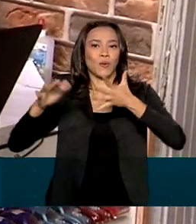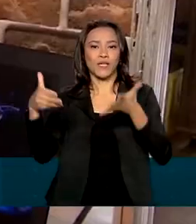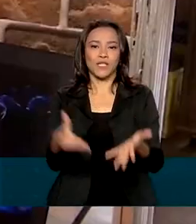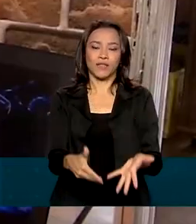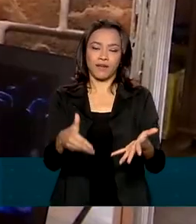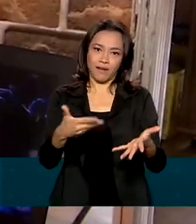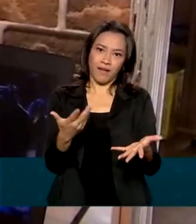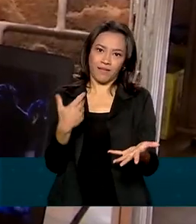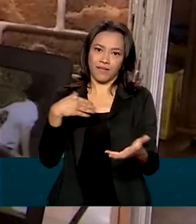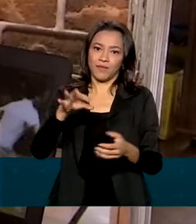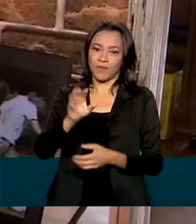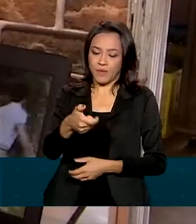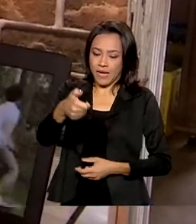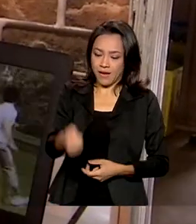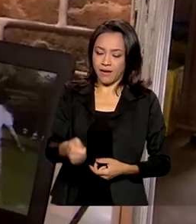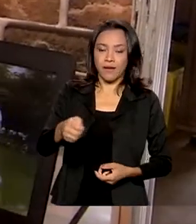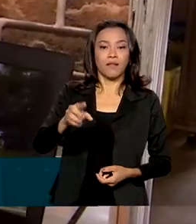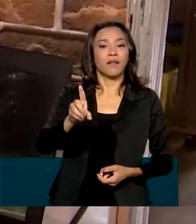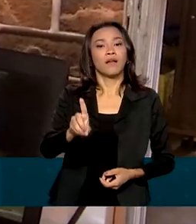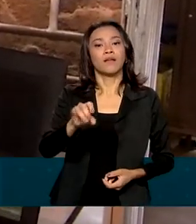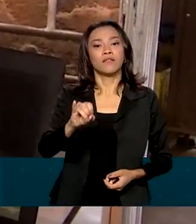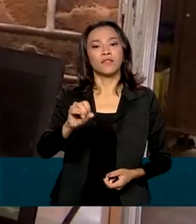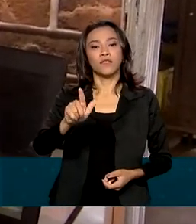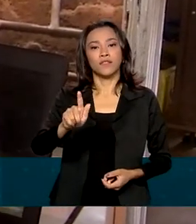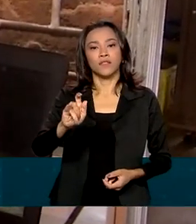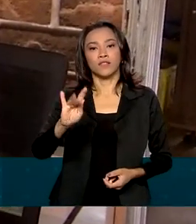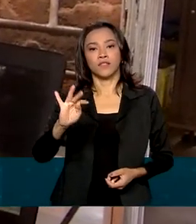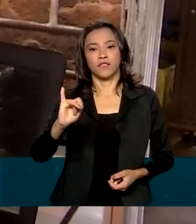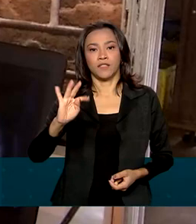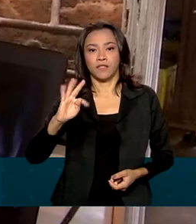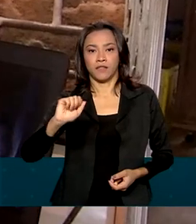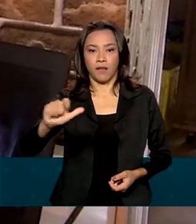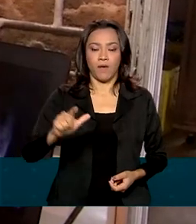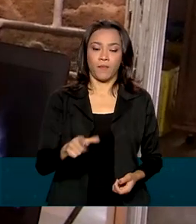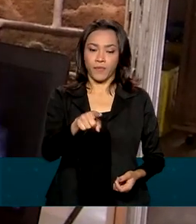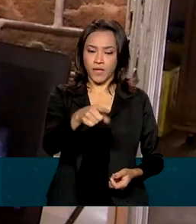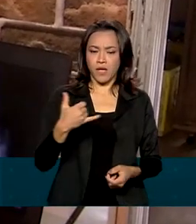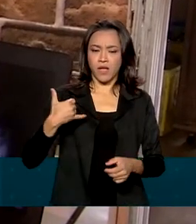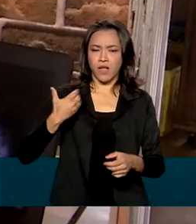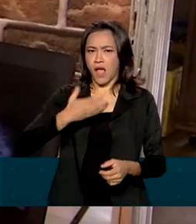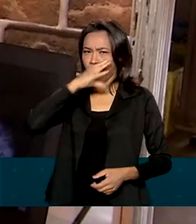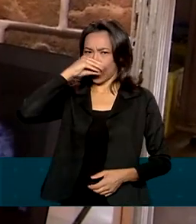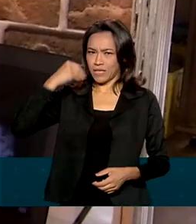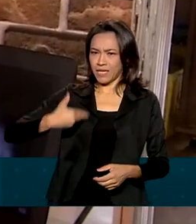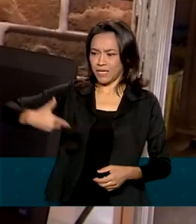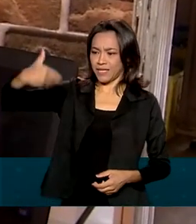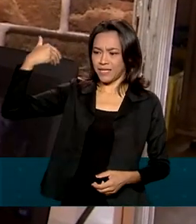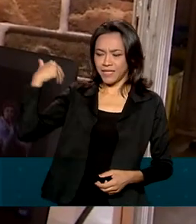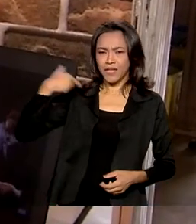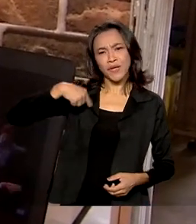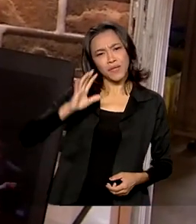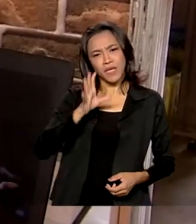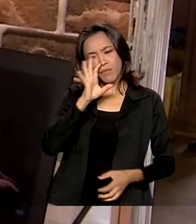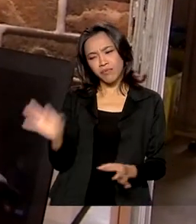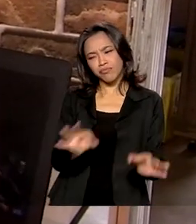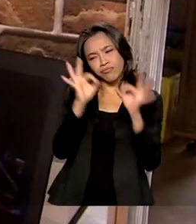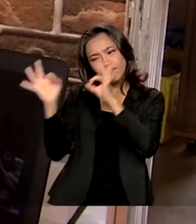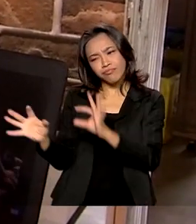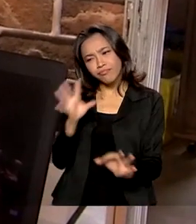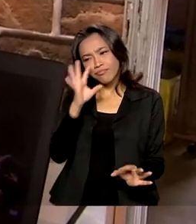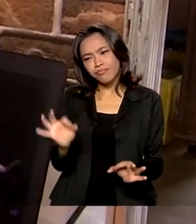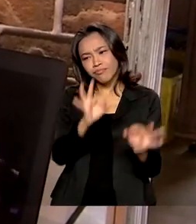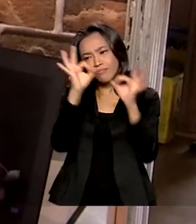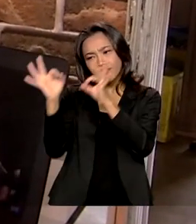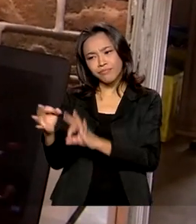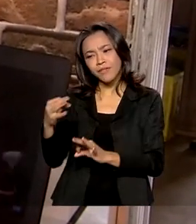emissora. Eu me lembro de acompanhar o programa alto-falante, há muito tempo, até quando eu era mais adolescente. Eu sempre acompanhei uma programação diferente, mais